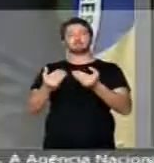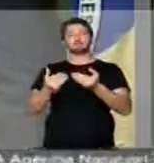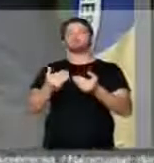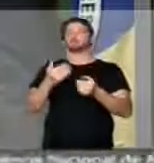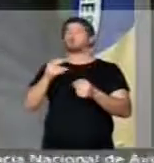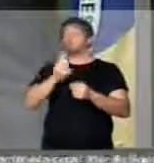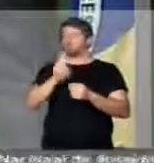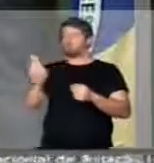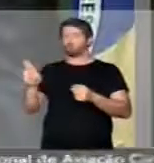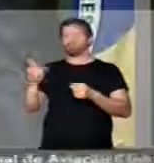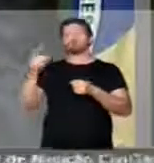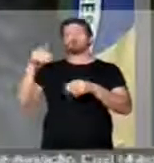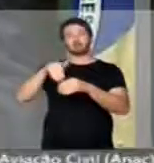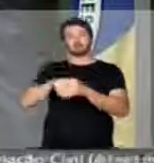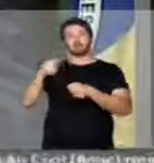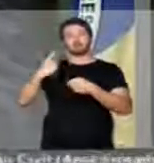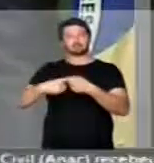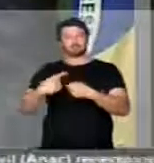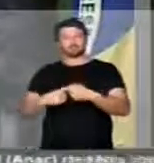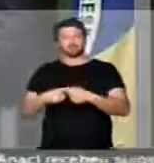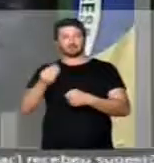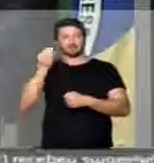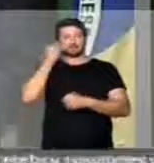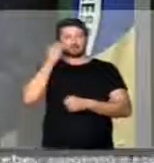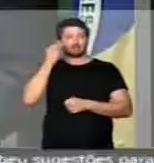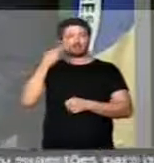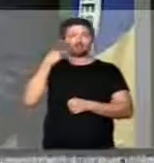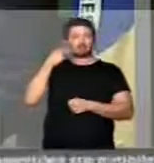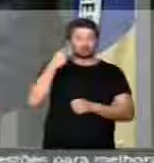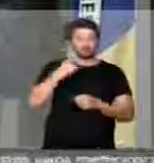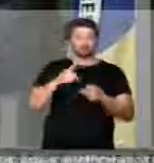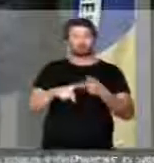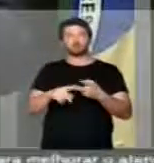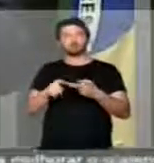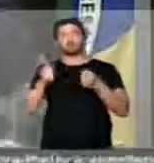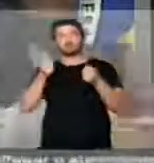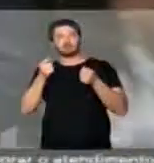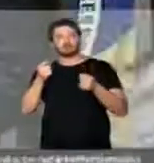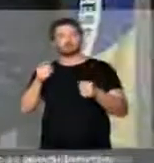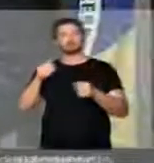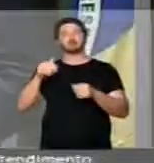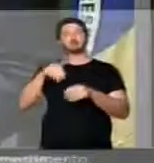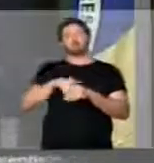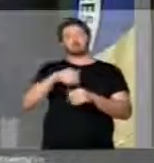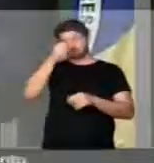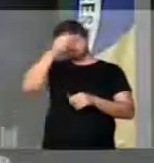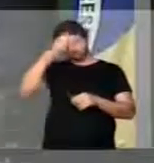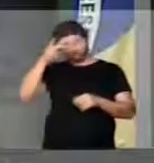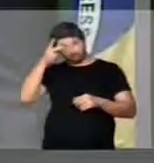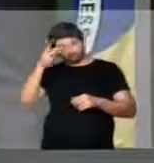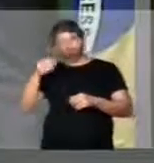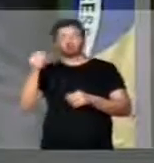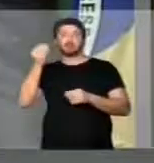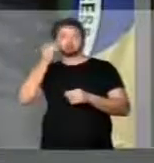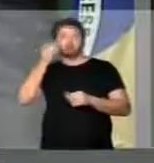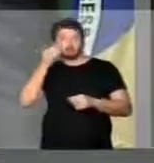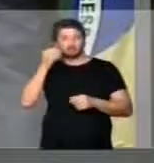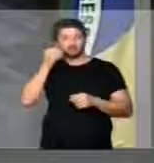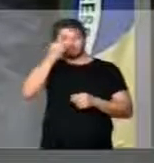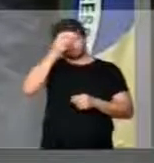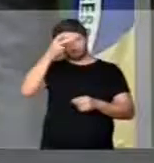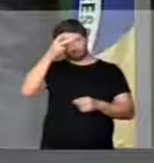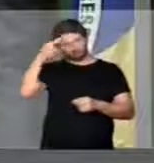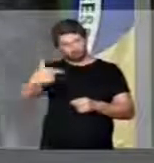das eleições municipais como candidatos a vereador, como candidatos a prefeito, como candidatos a vice